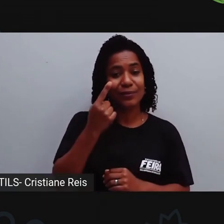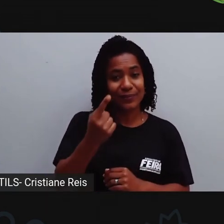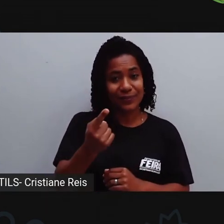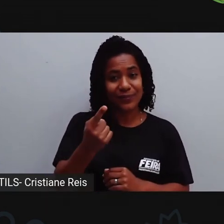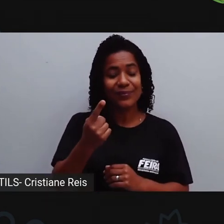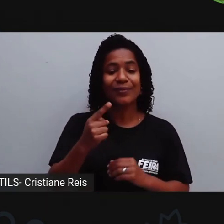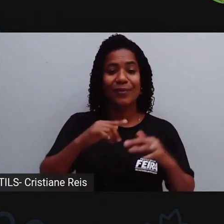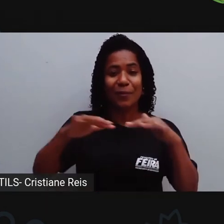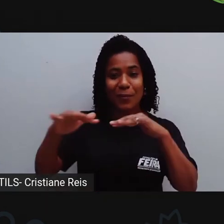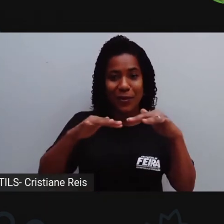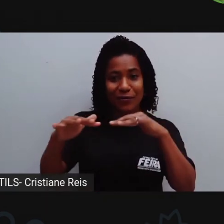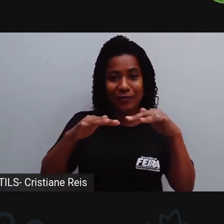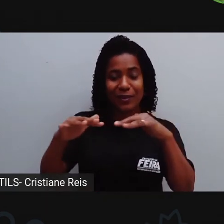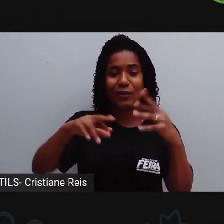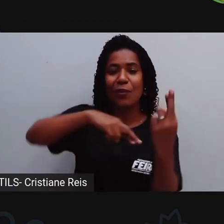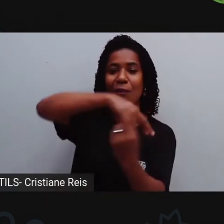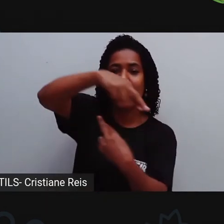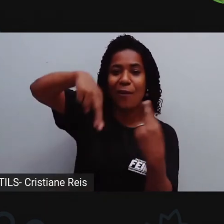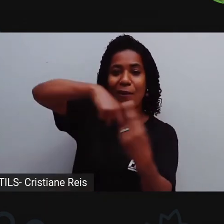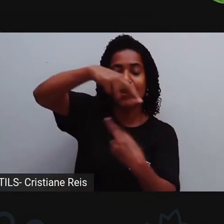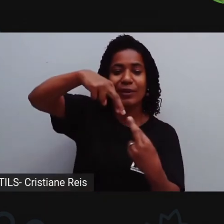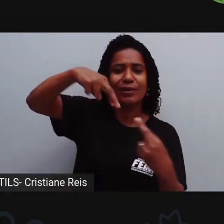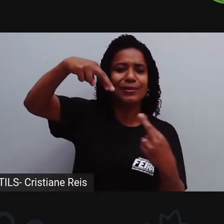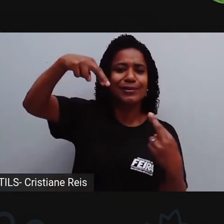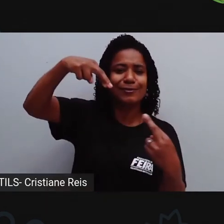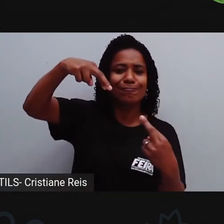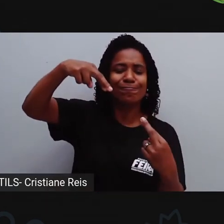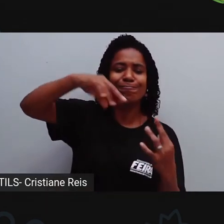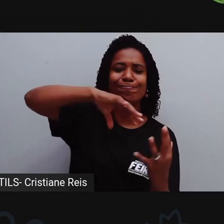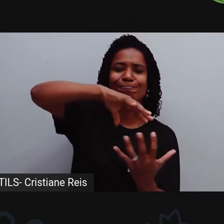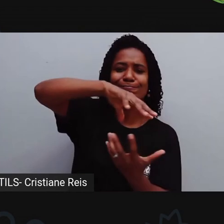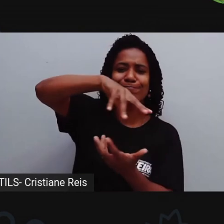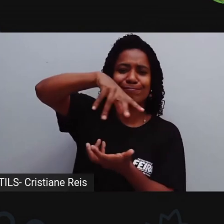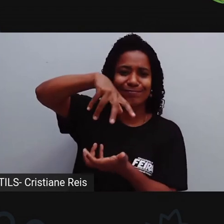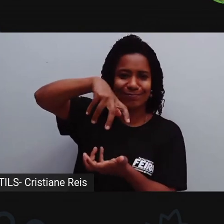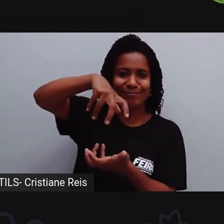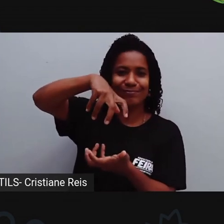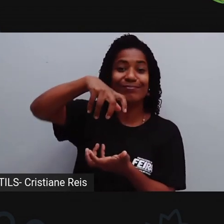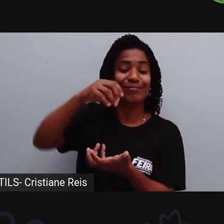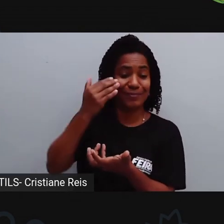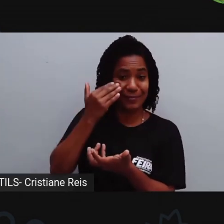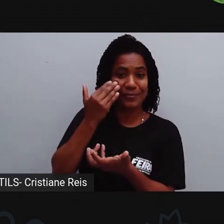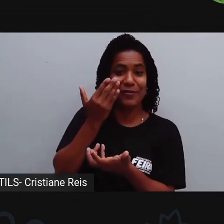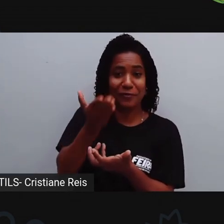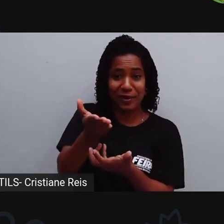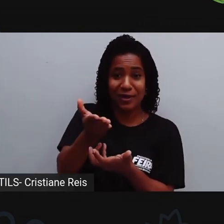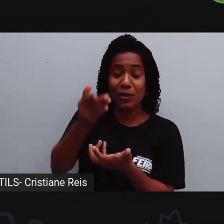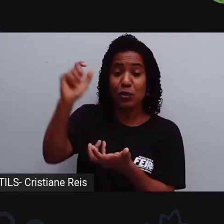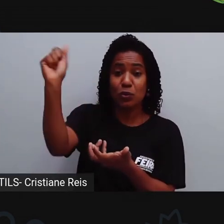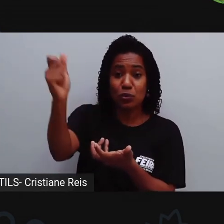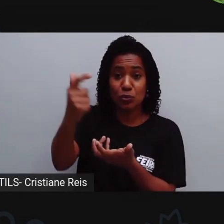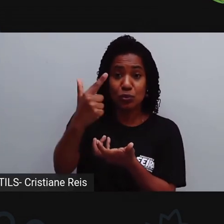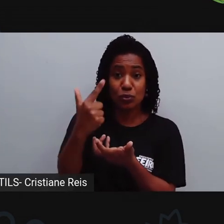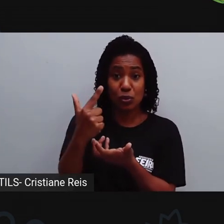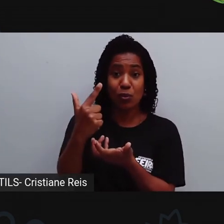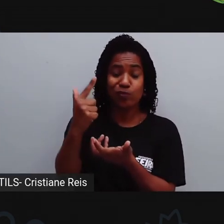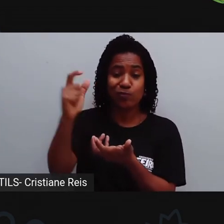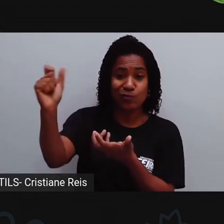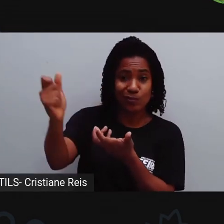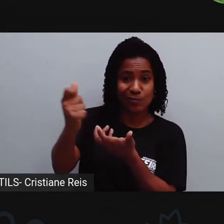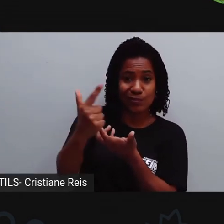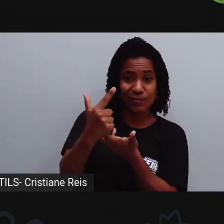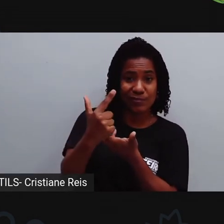exemplo, do movimento de rotação, o lado da Terra que ficasse ali voltado para o Sol, acabaria se